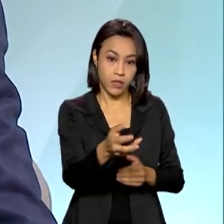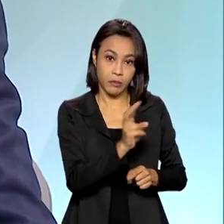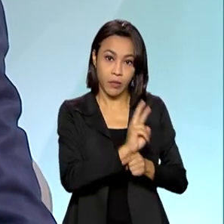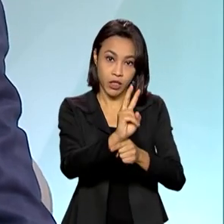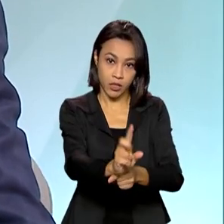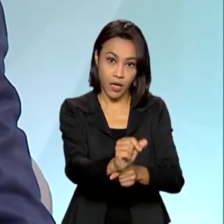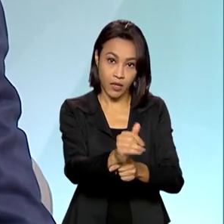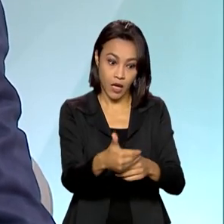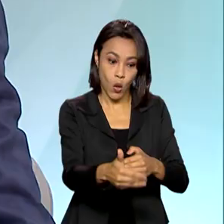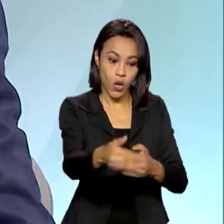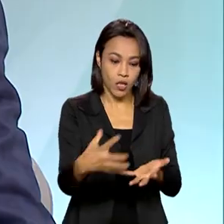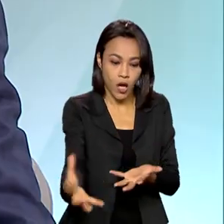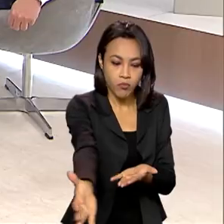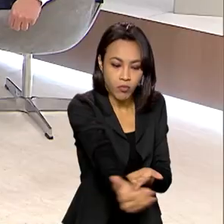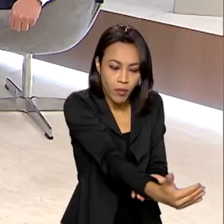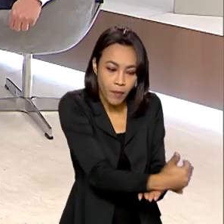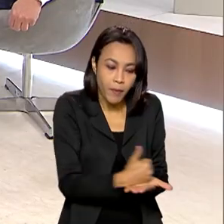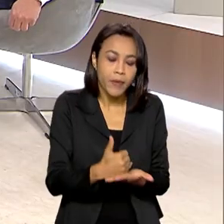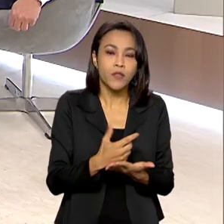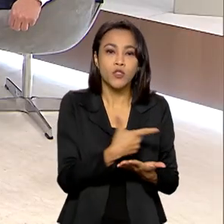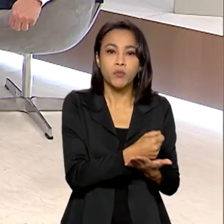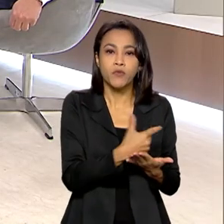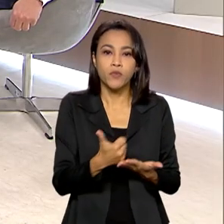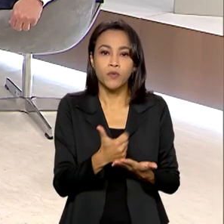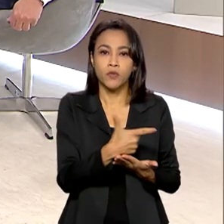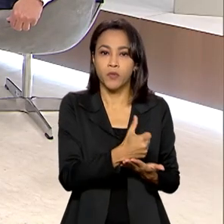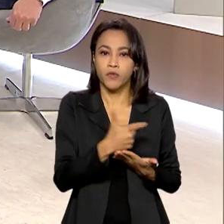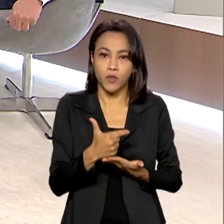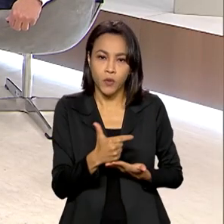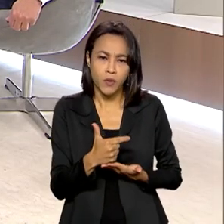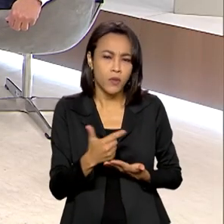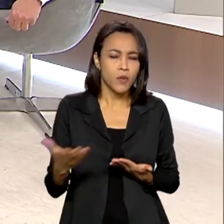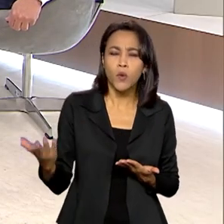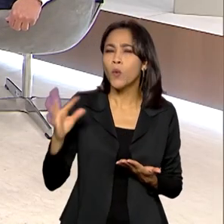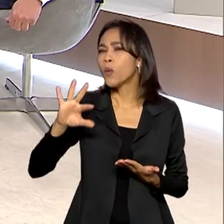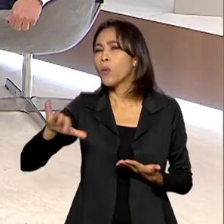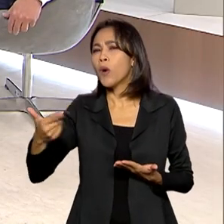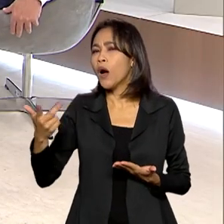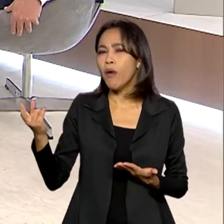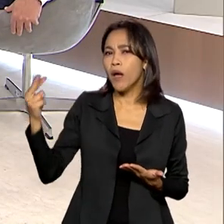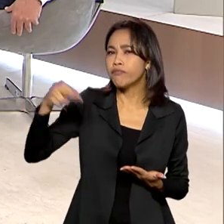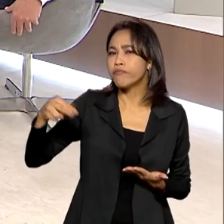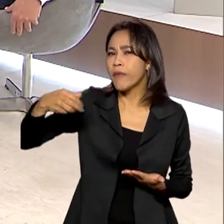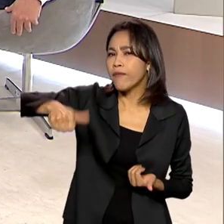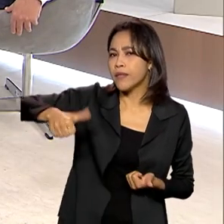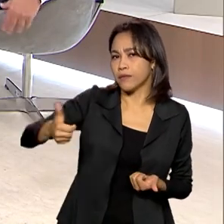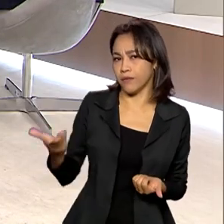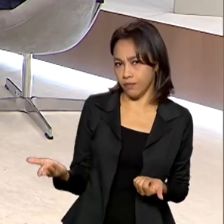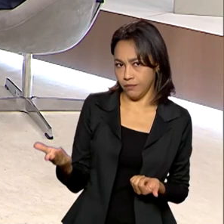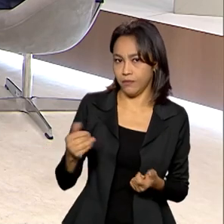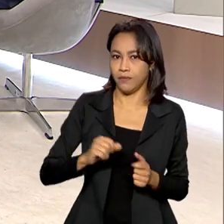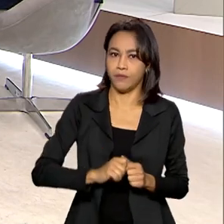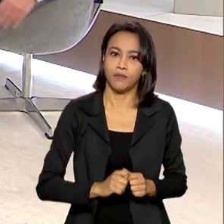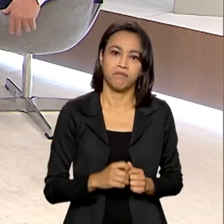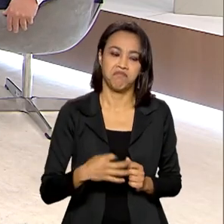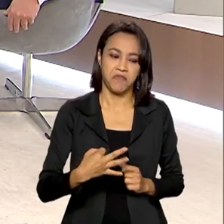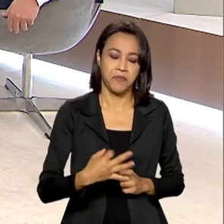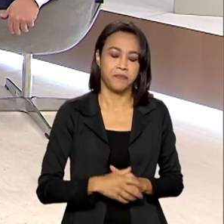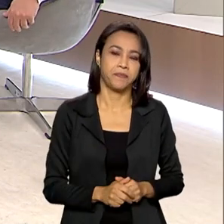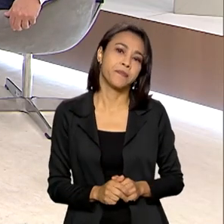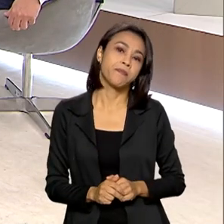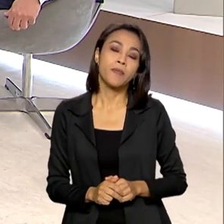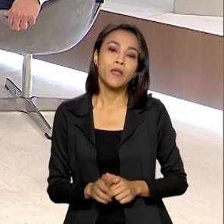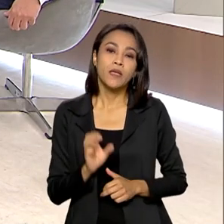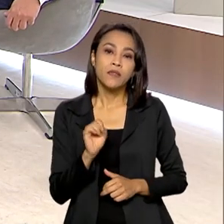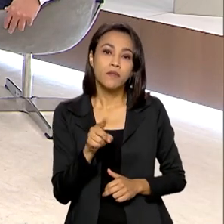atual safra, né? 2021 e 2022, qual que é o balanço até agora de aplicação desse recurso? Se você